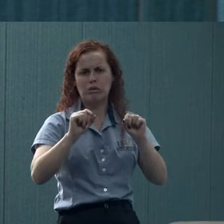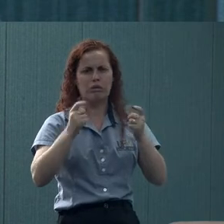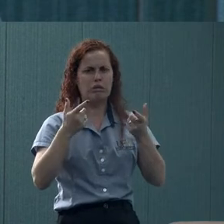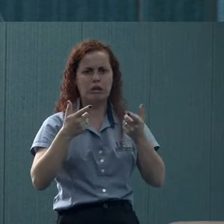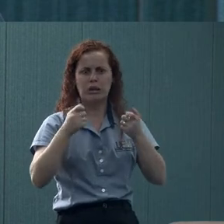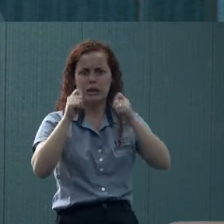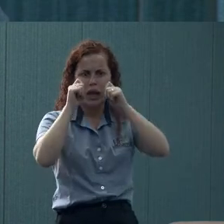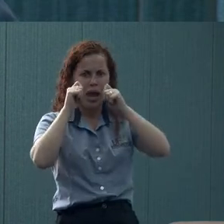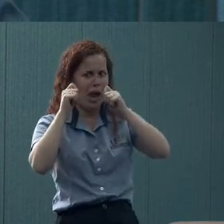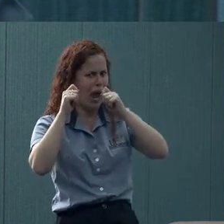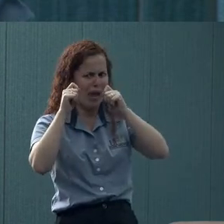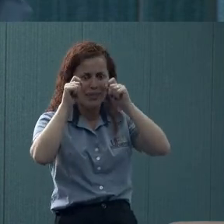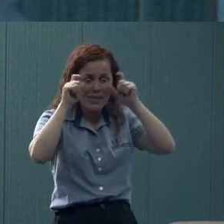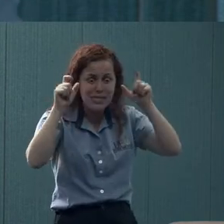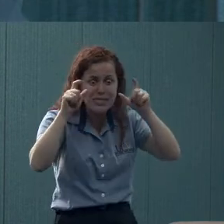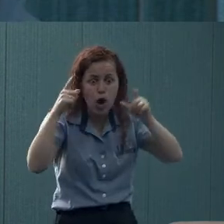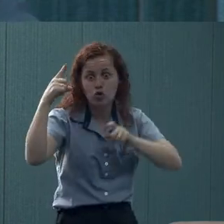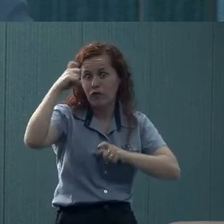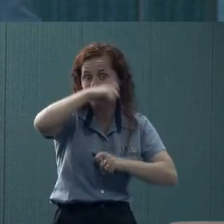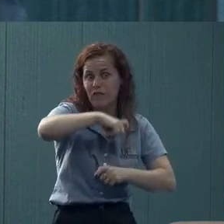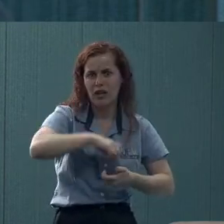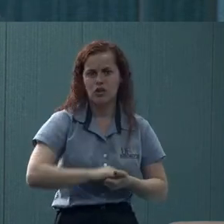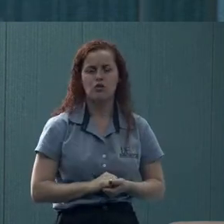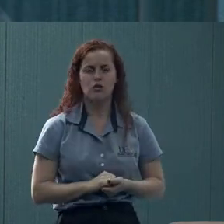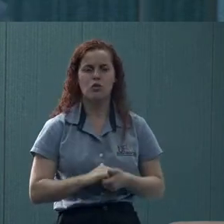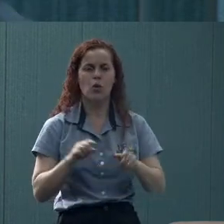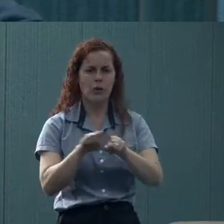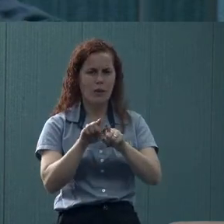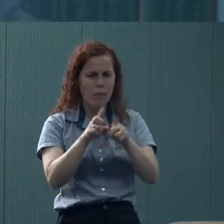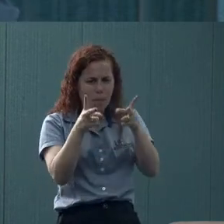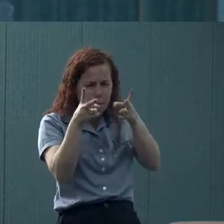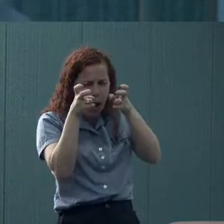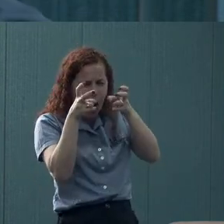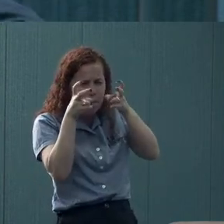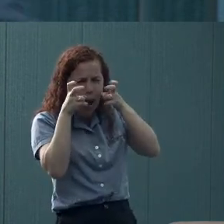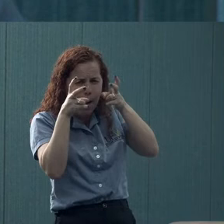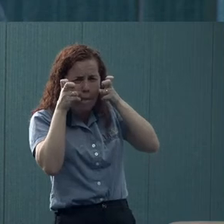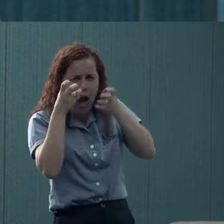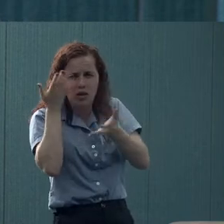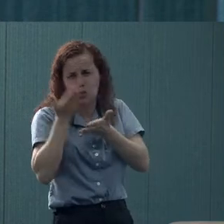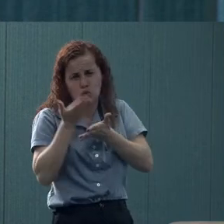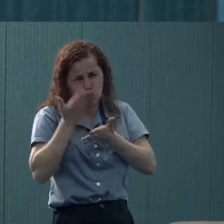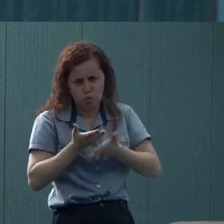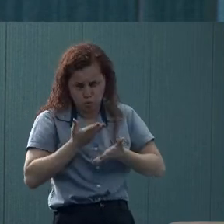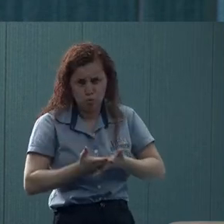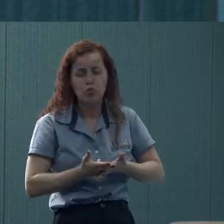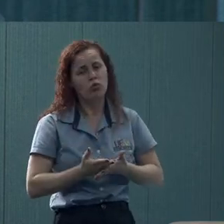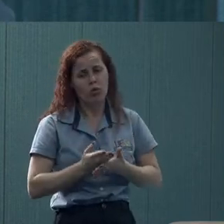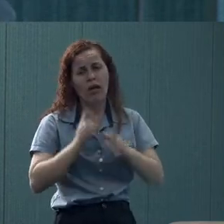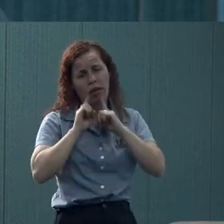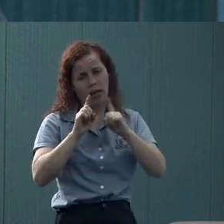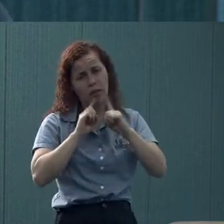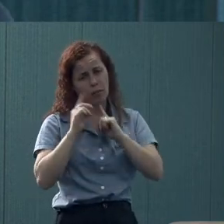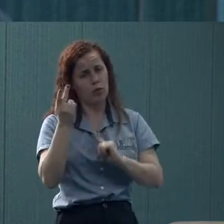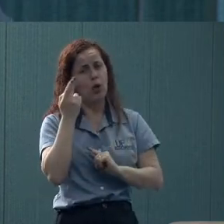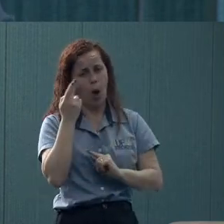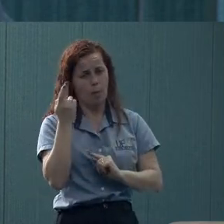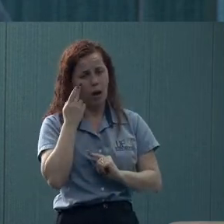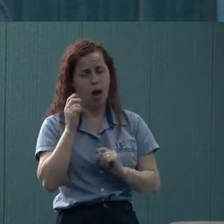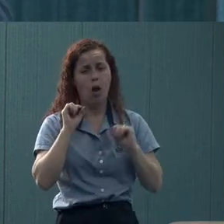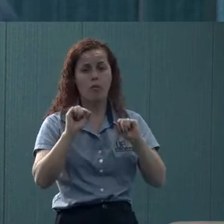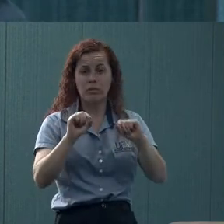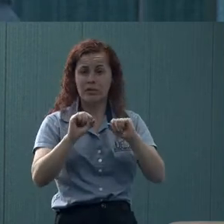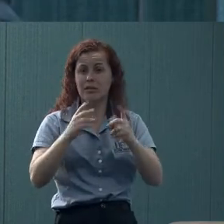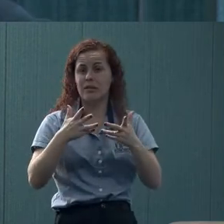atenção com o ensino remoto. Essa queixa geral de dificuldade de atenção nos estudos e tal, também é uma queixa muito comum. É claro que